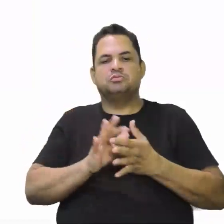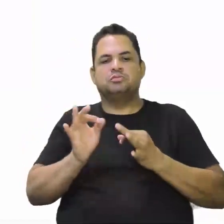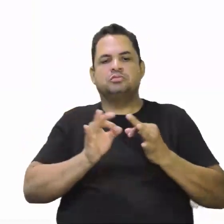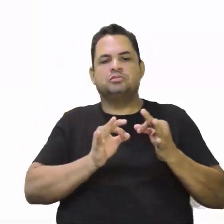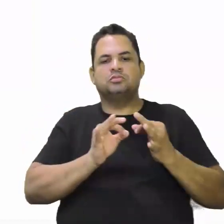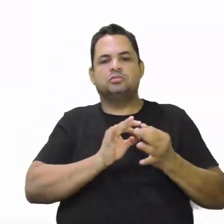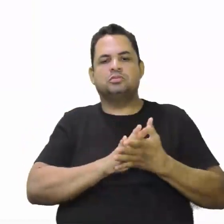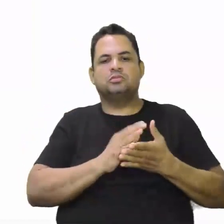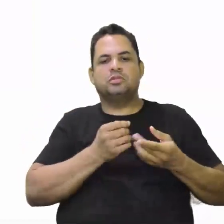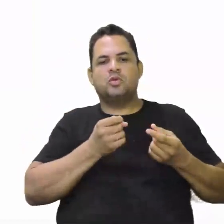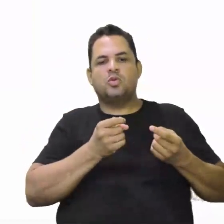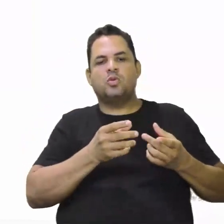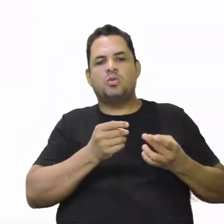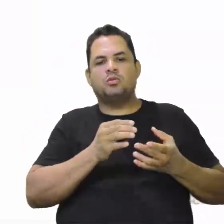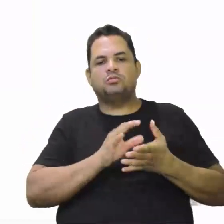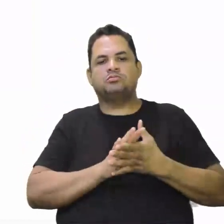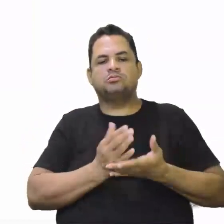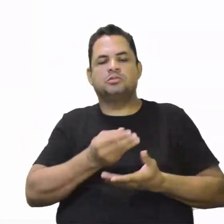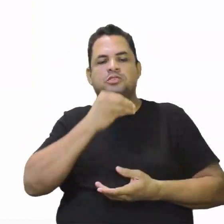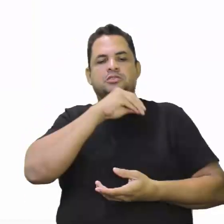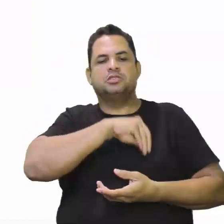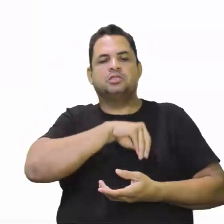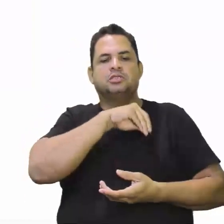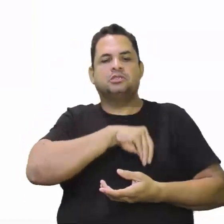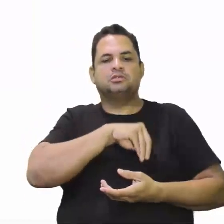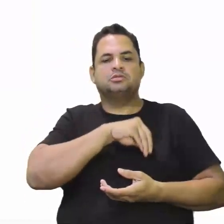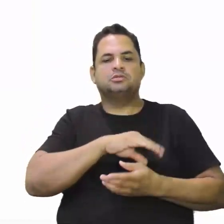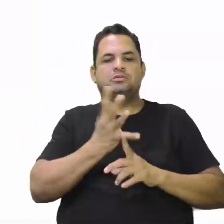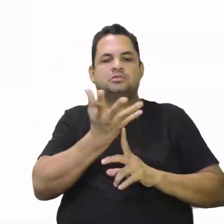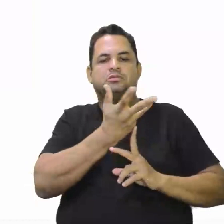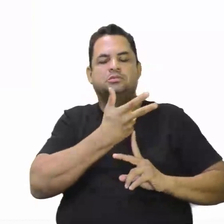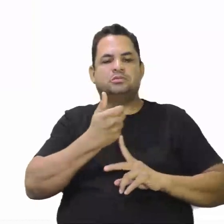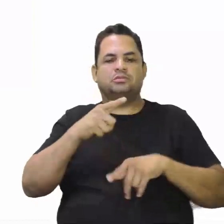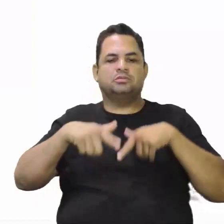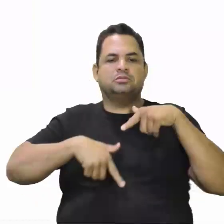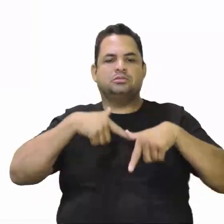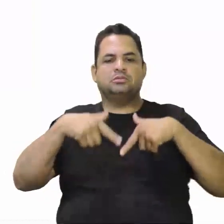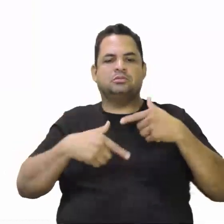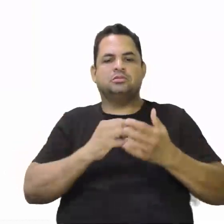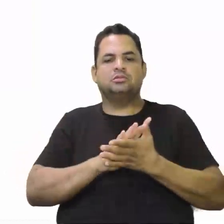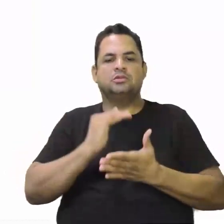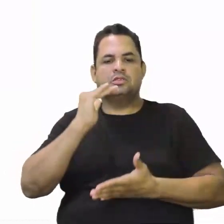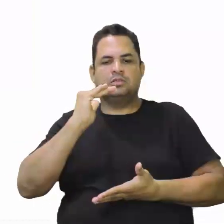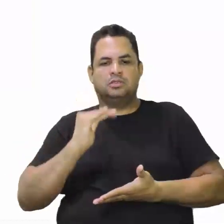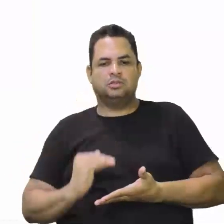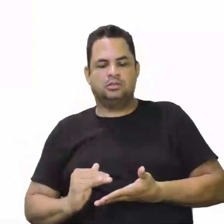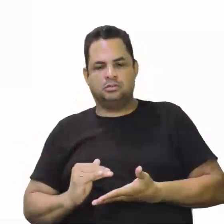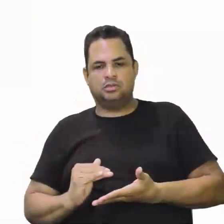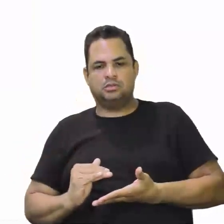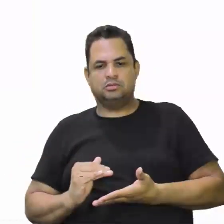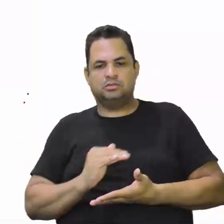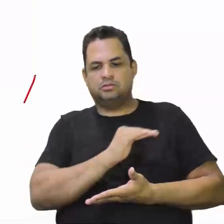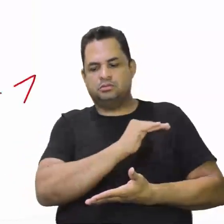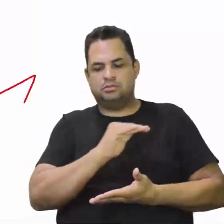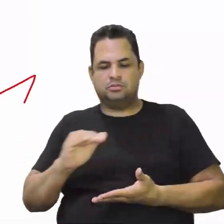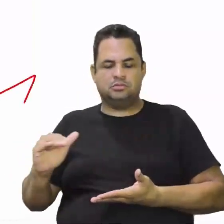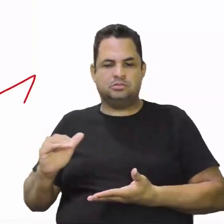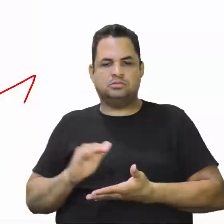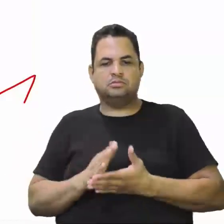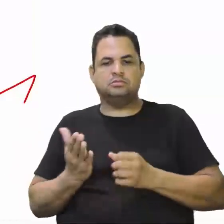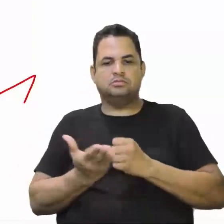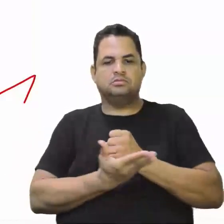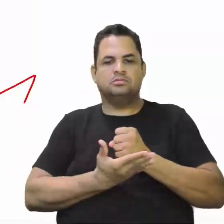pequenos comerciantes e assalariados. E embaixo da sociedade, nós vamos ter